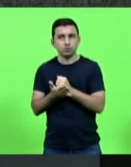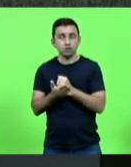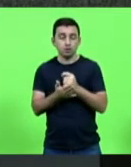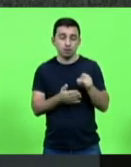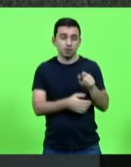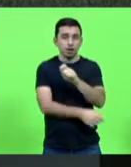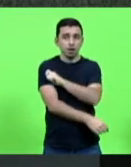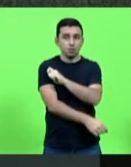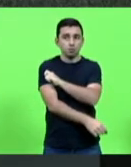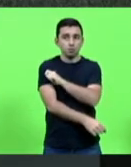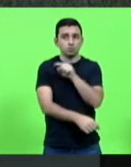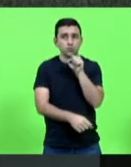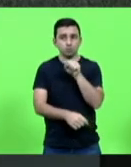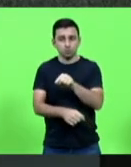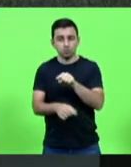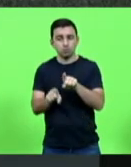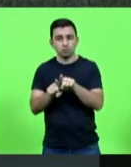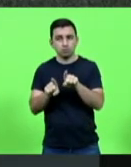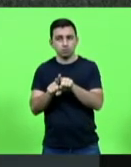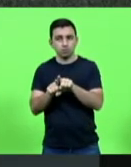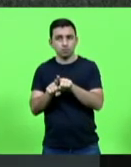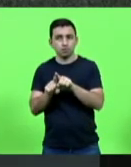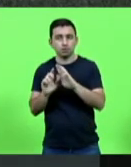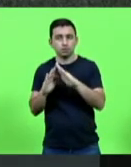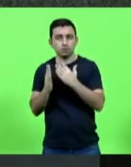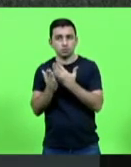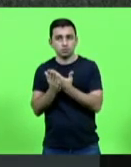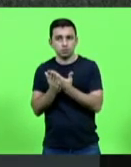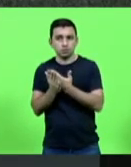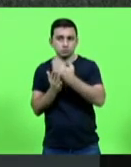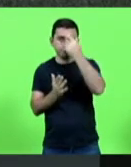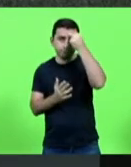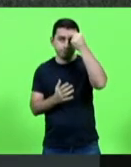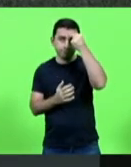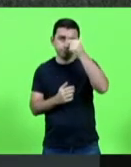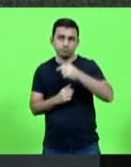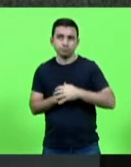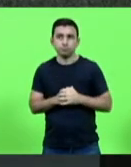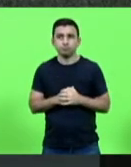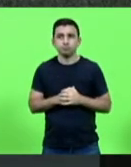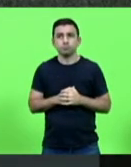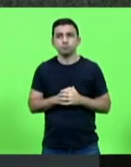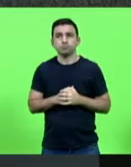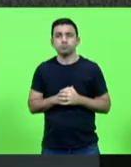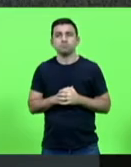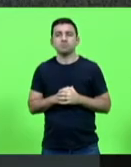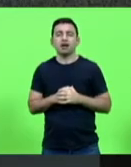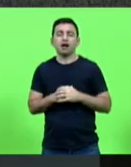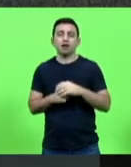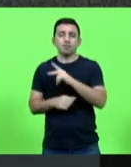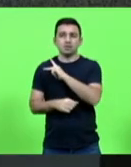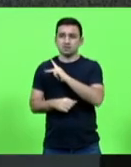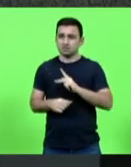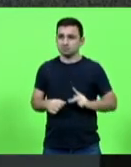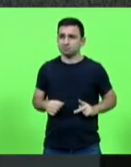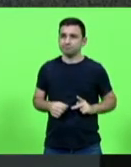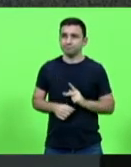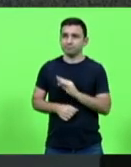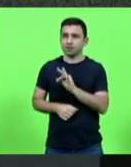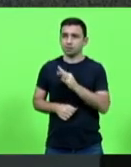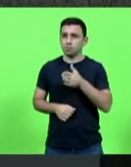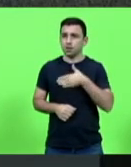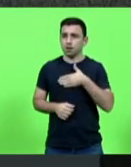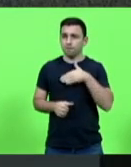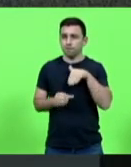e o prestador de serviço educacional de ensino superior. Nessa linha, senhora presidente, o meu voto é pela